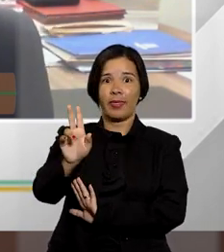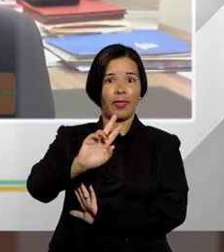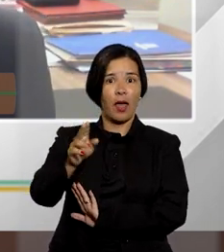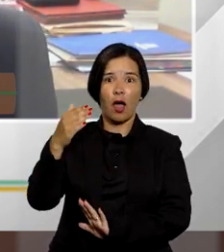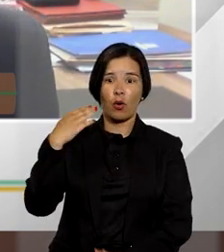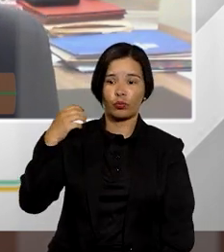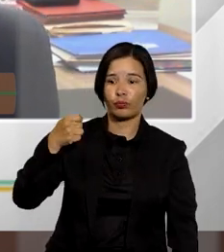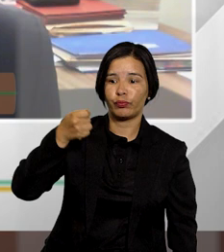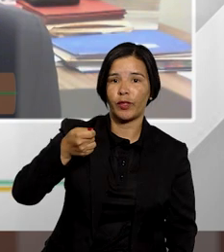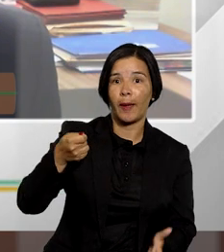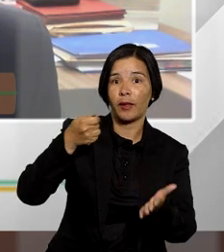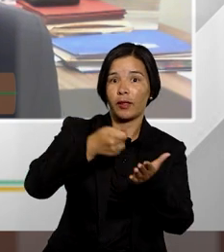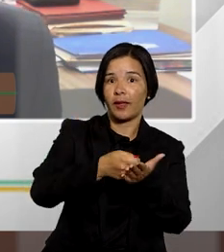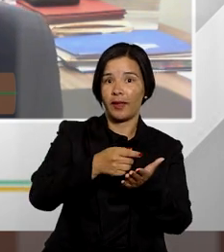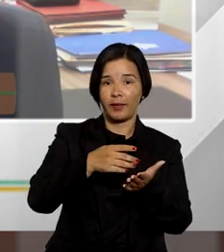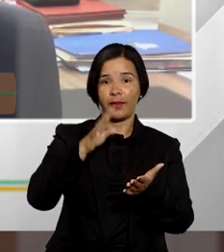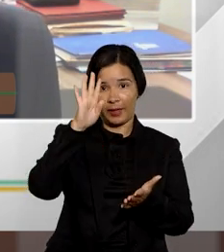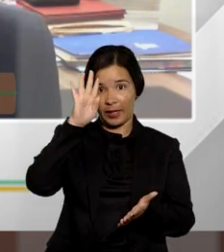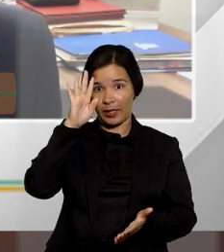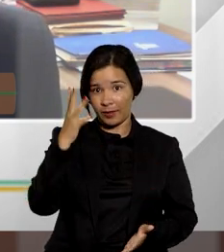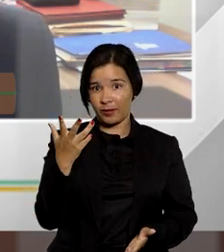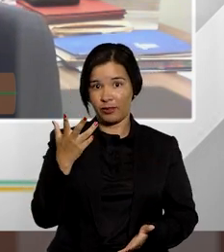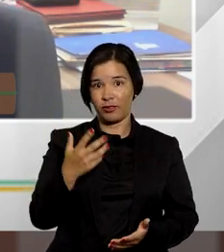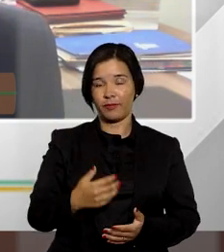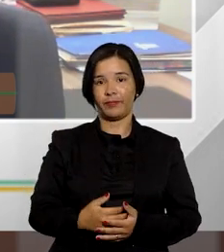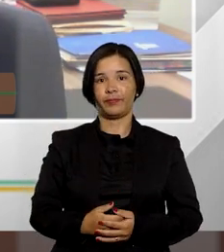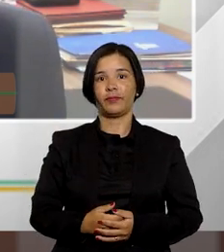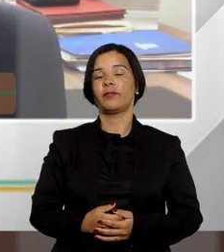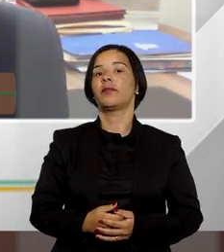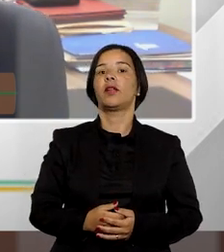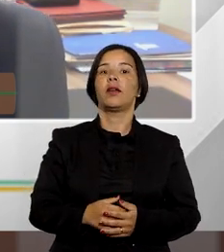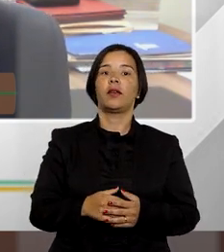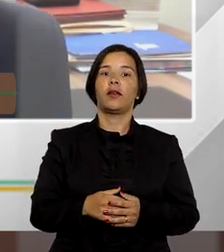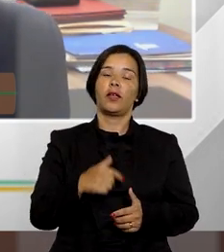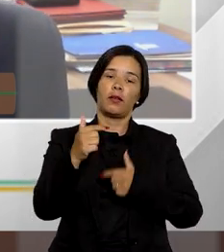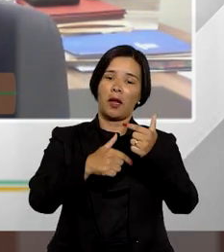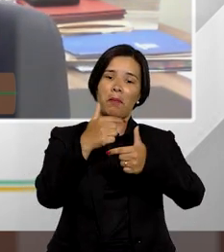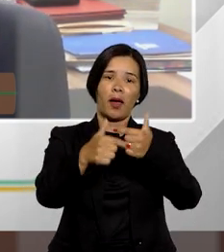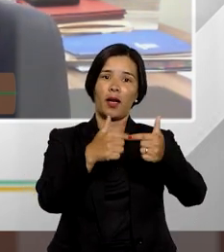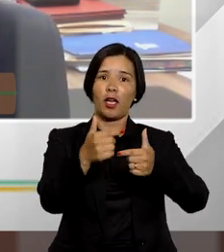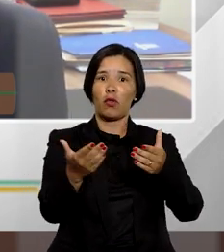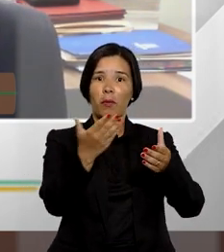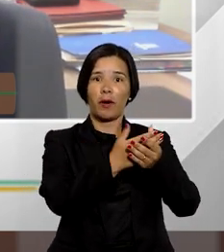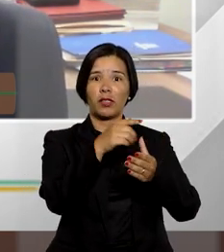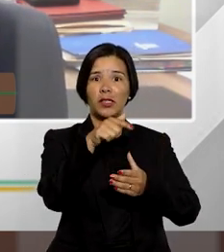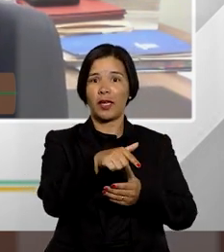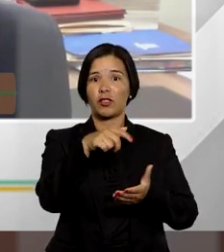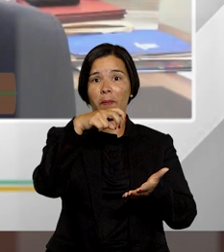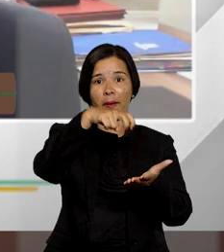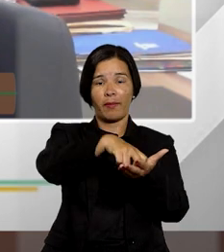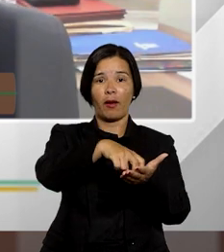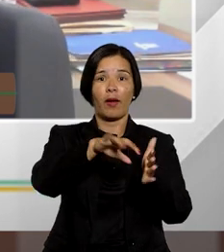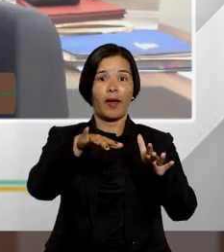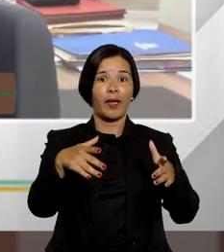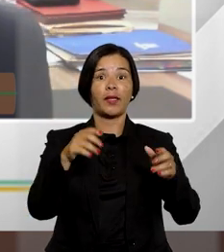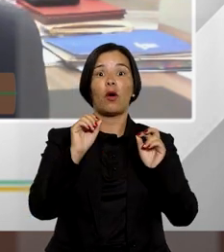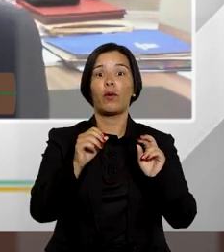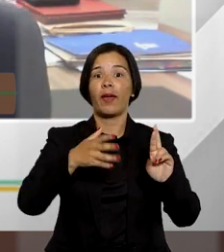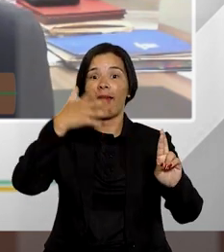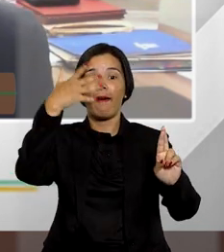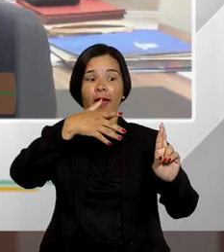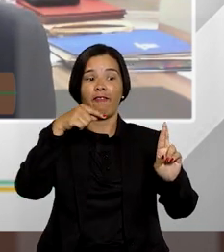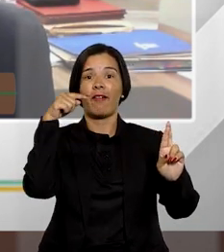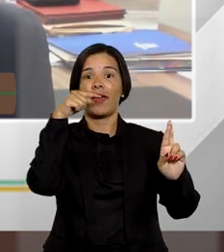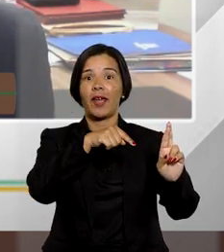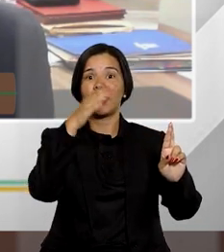momento de arbitrar o valor da remuneração que faz uso de afeição da ativa que atua no processo penal servem como referência para o